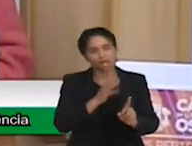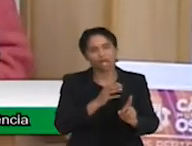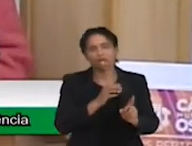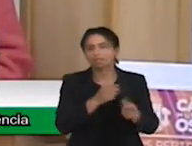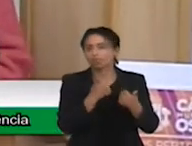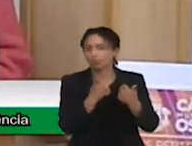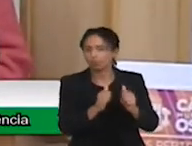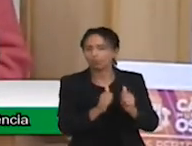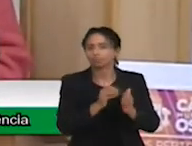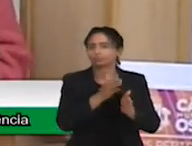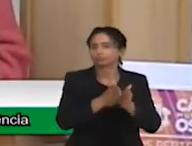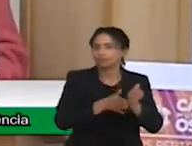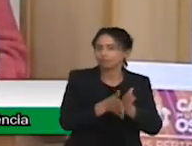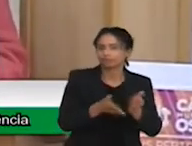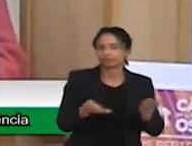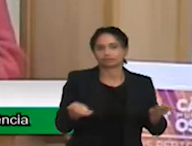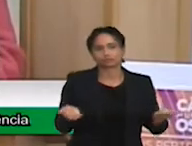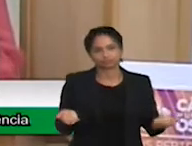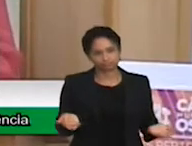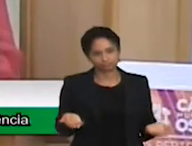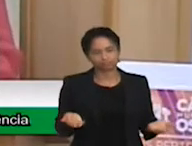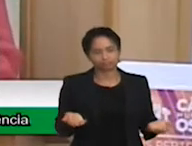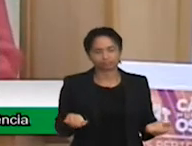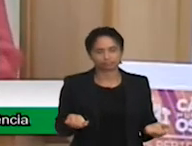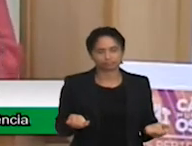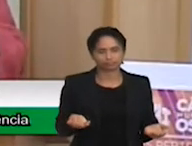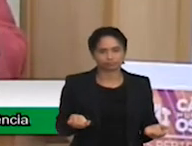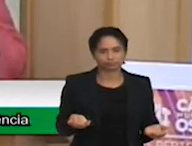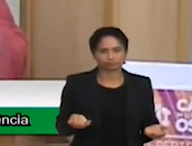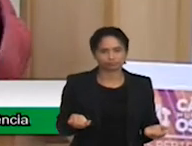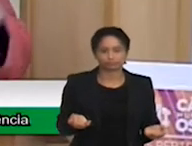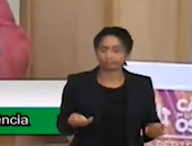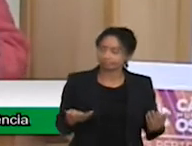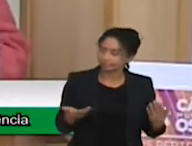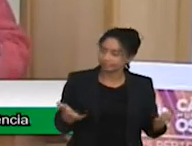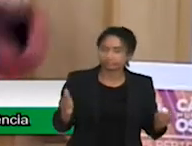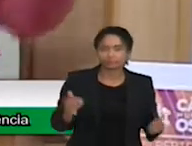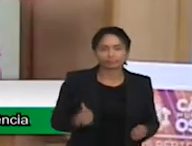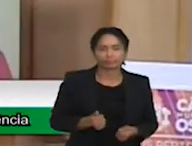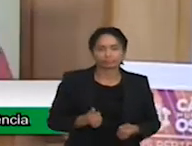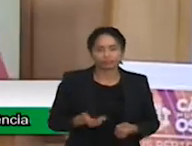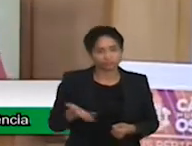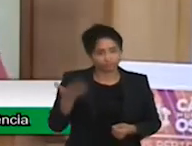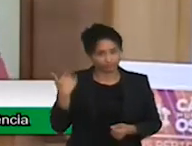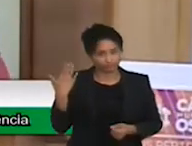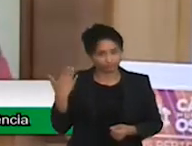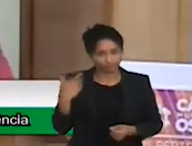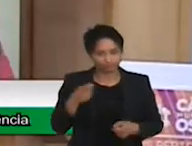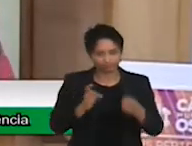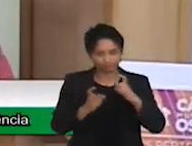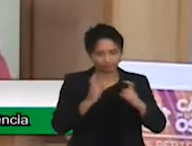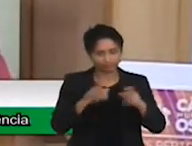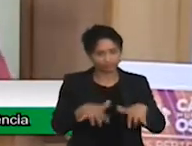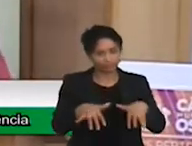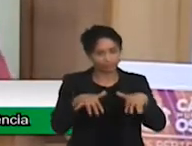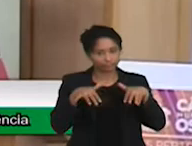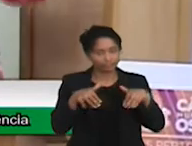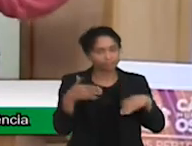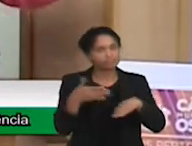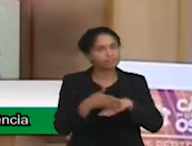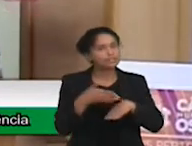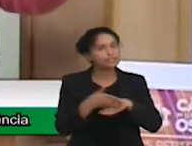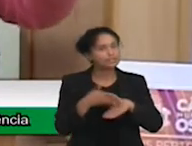legislação. E eu usei esse argumento. Nós tínhamos no plenário, nós tínhamos participando aqui na